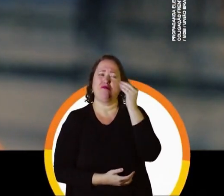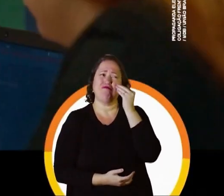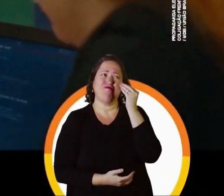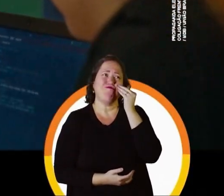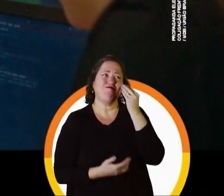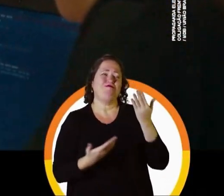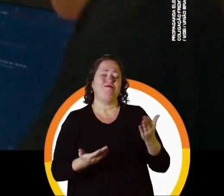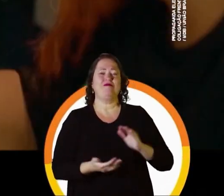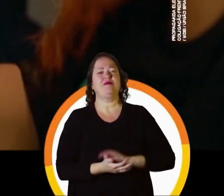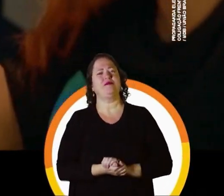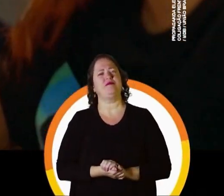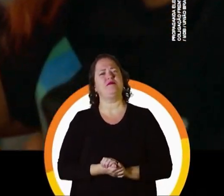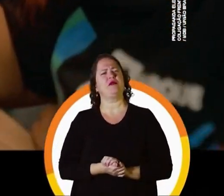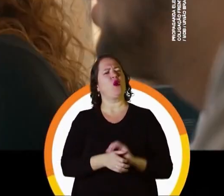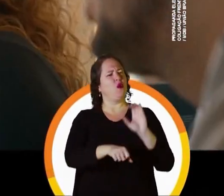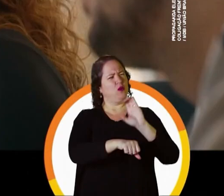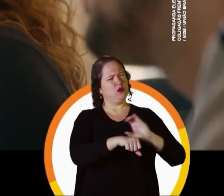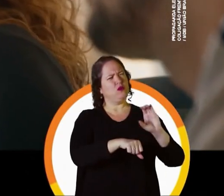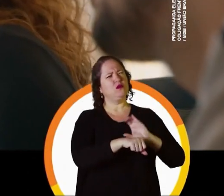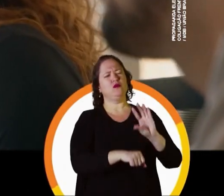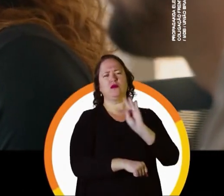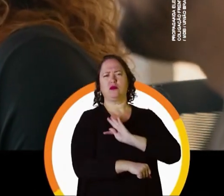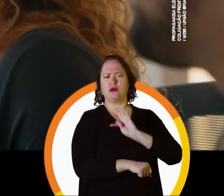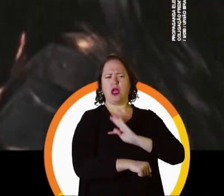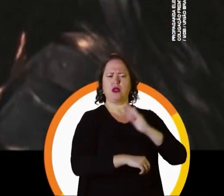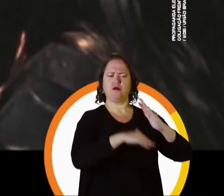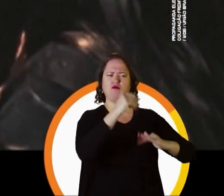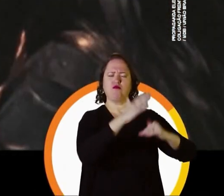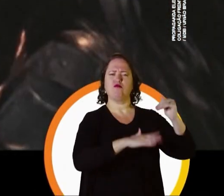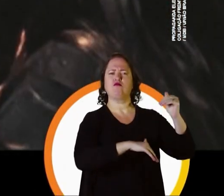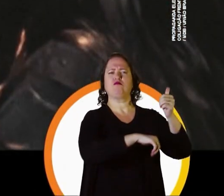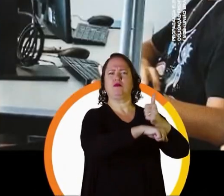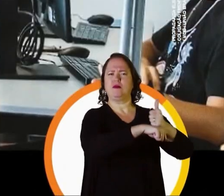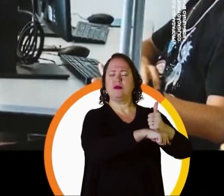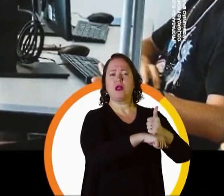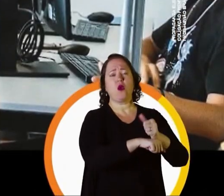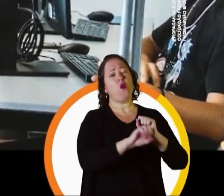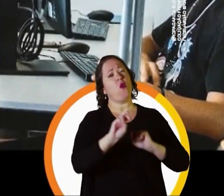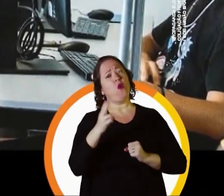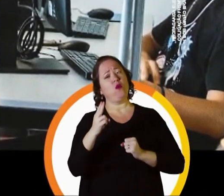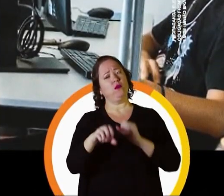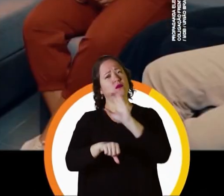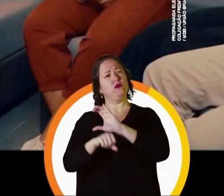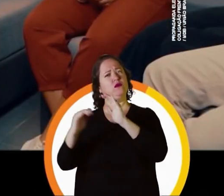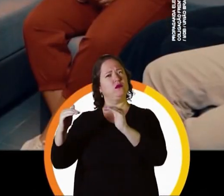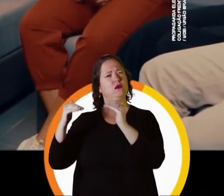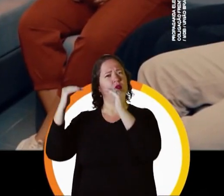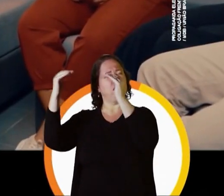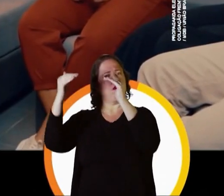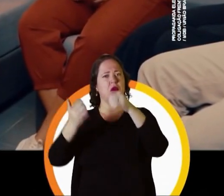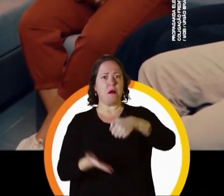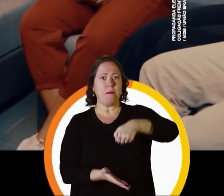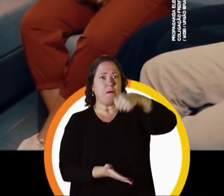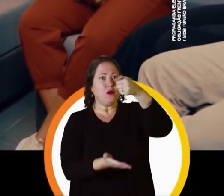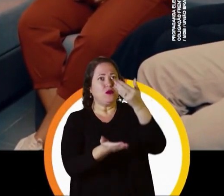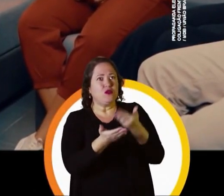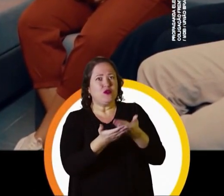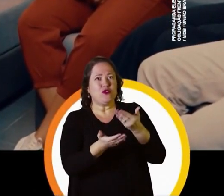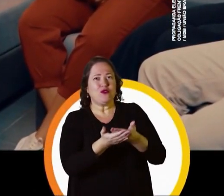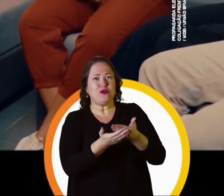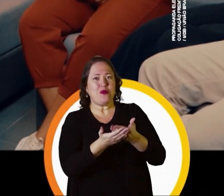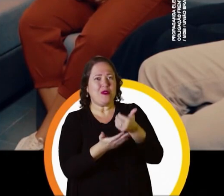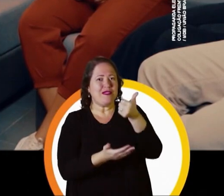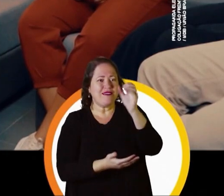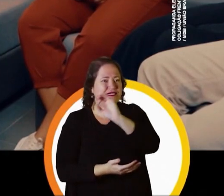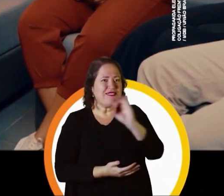para ela. Seja fazendo um curso técnico profissionalizante ou até mesmo um curso superior. Como assim? Bolsa de estudo pra jovem tecnologia